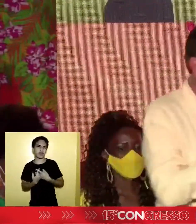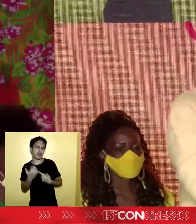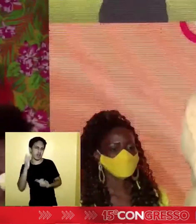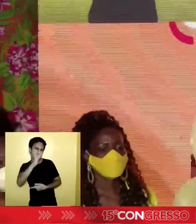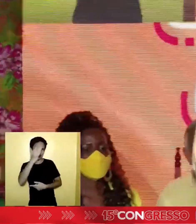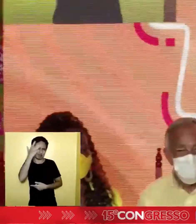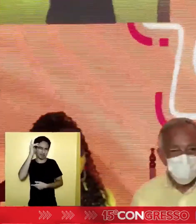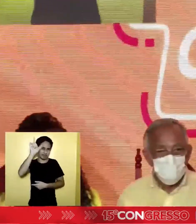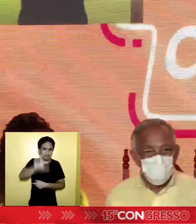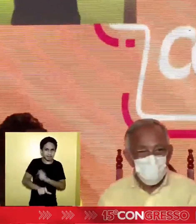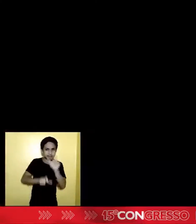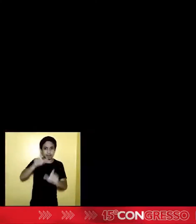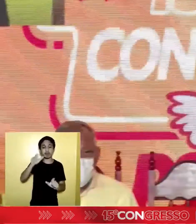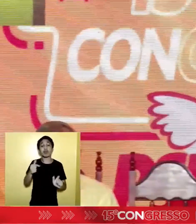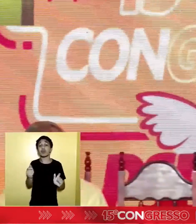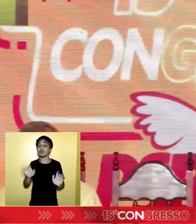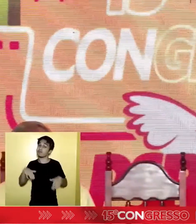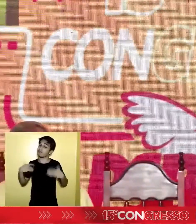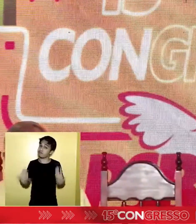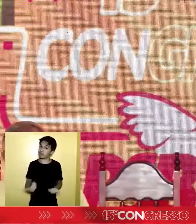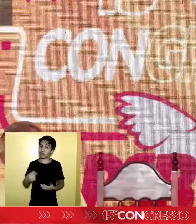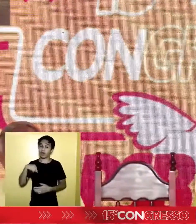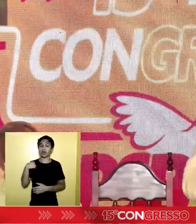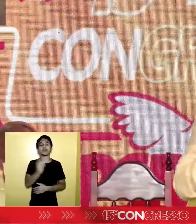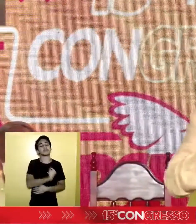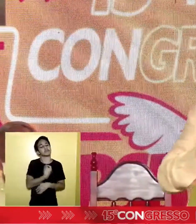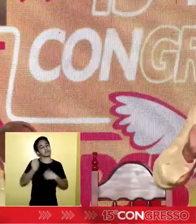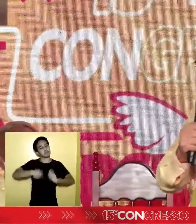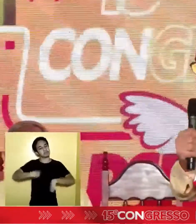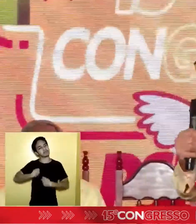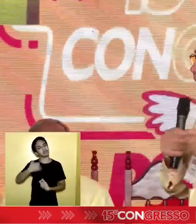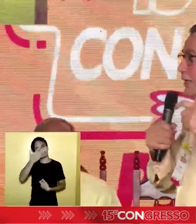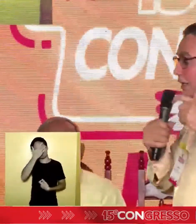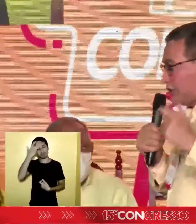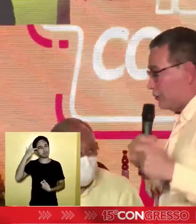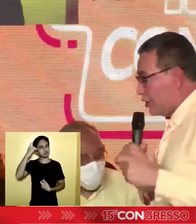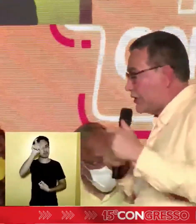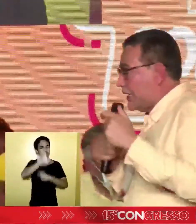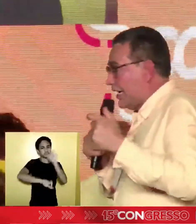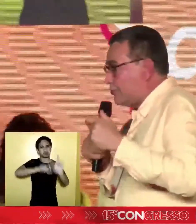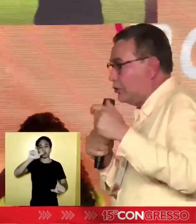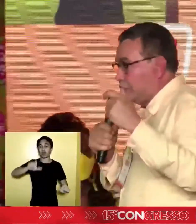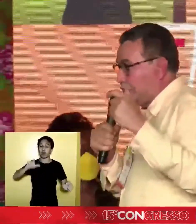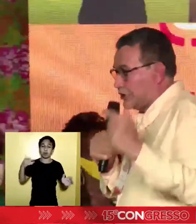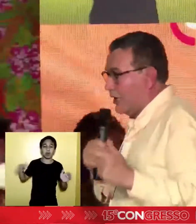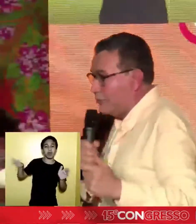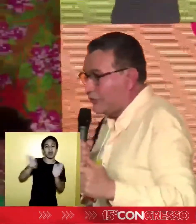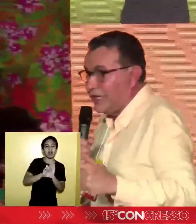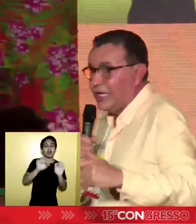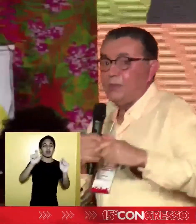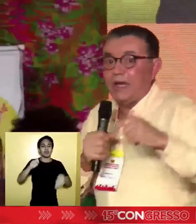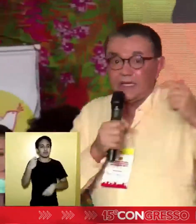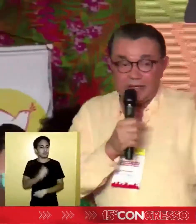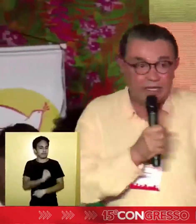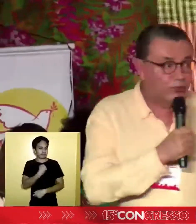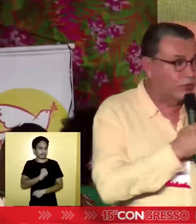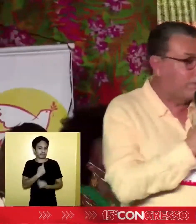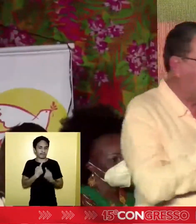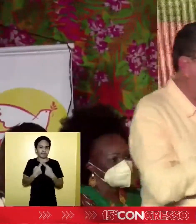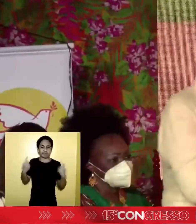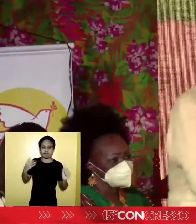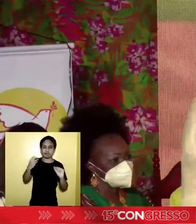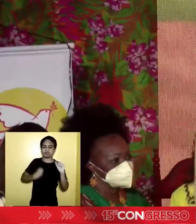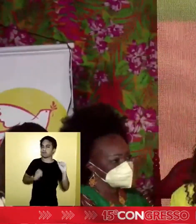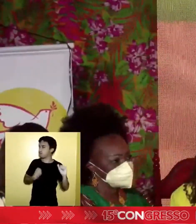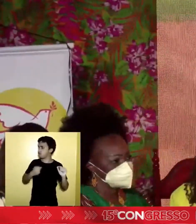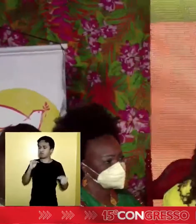esperança, mas venceram. Então nós também vamos vencer. Muitos, para que nós chegássemos de onde estamos, para que tenhamos